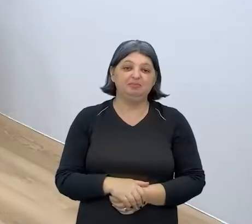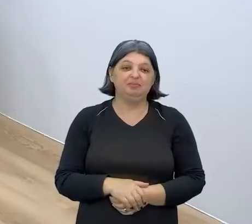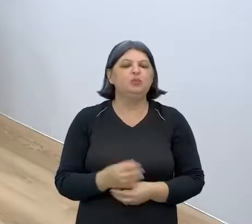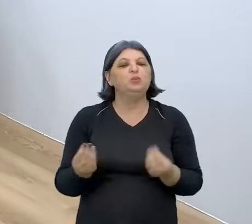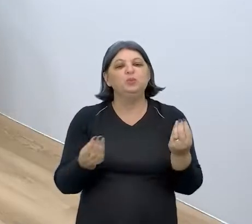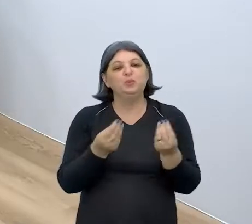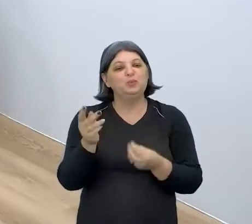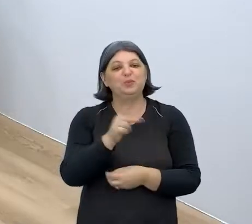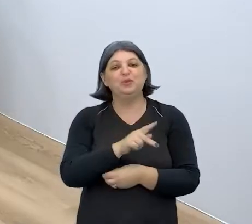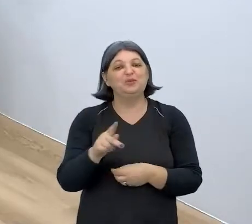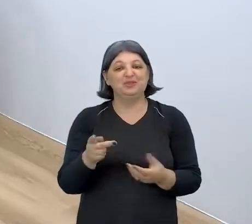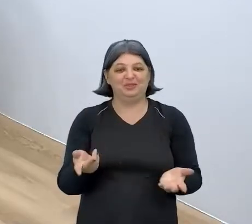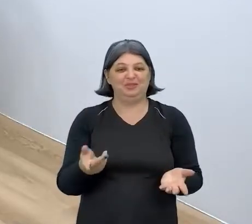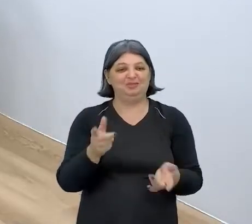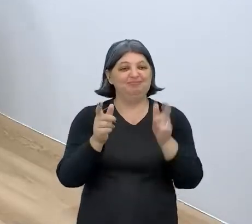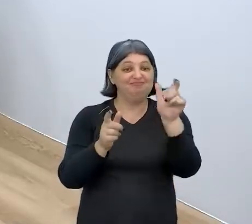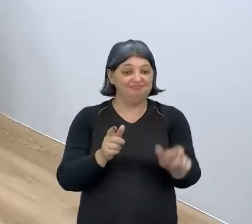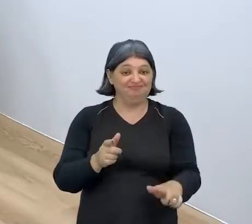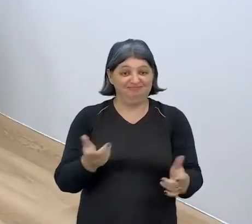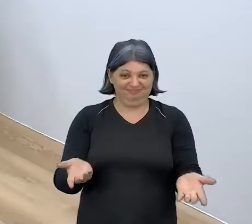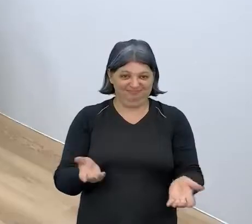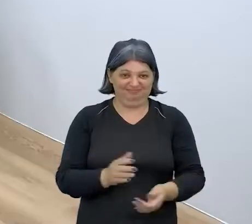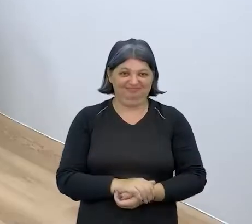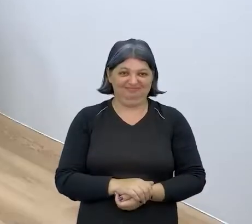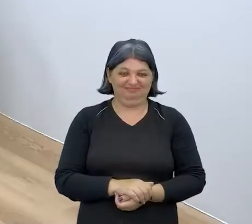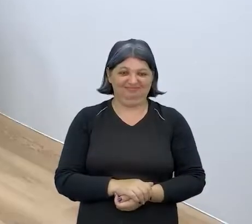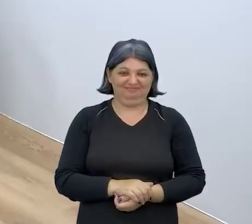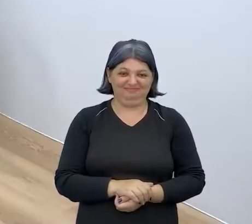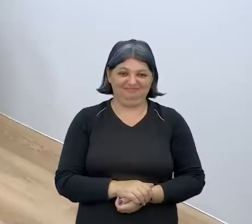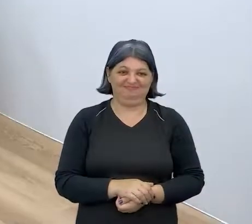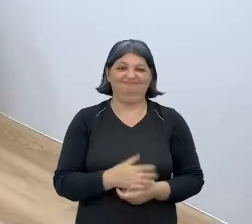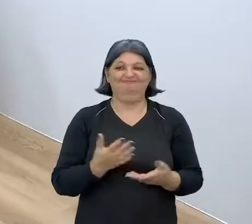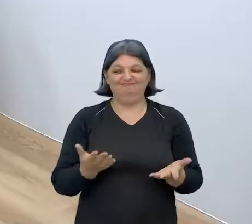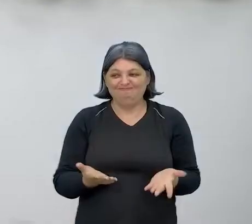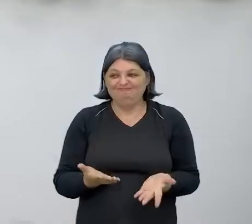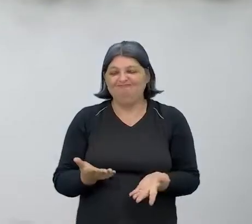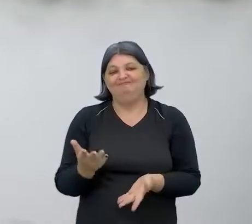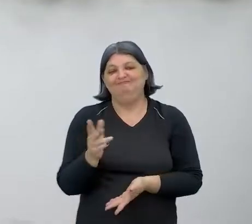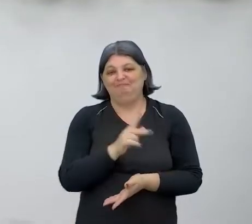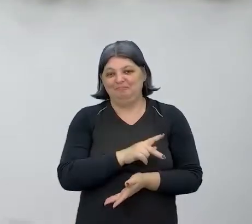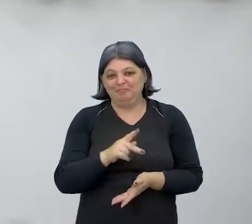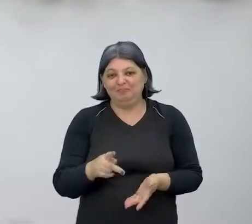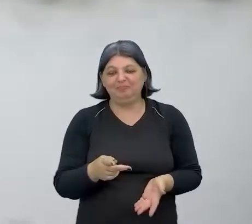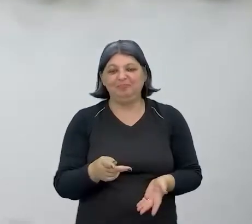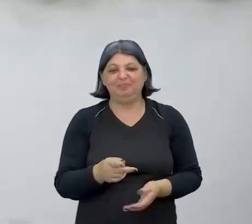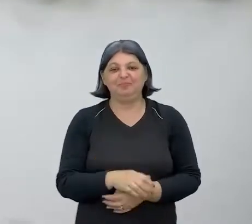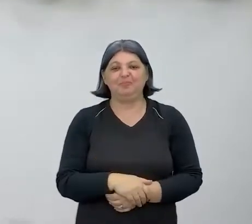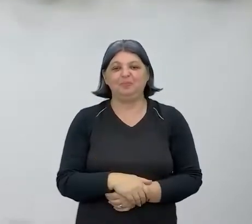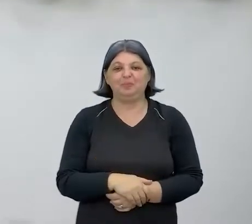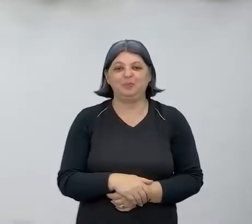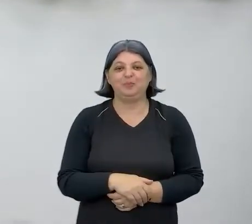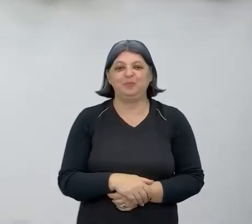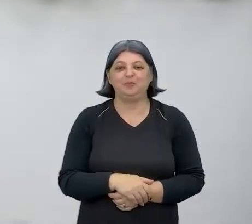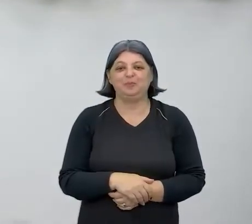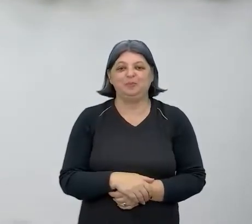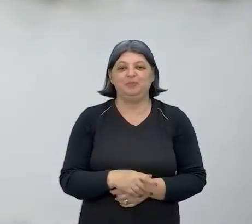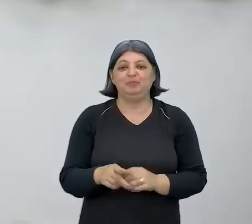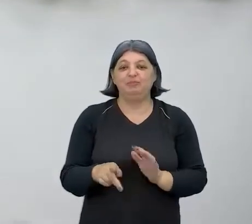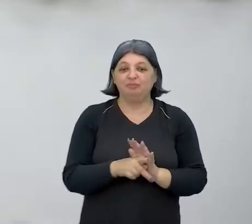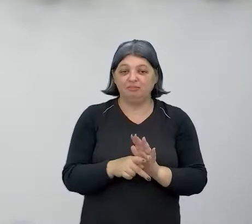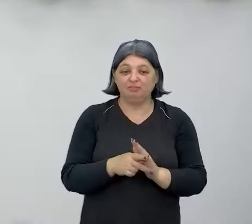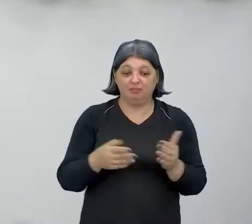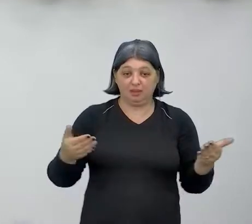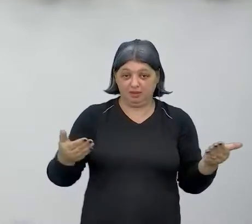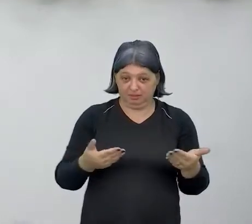ser professora? Como que você é professora? Me diga. É, ser professora e ser professora da nossa